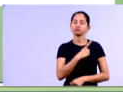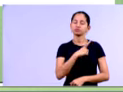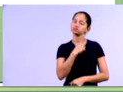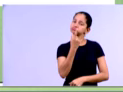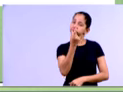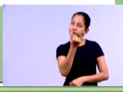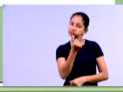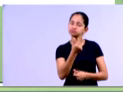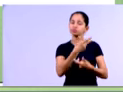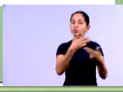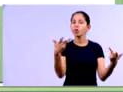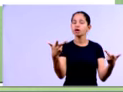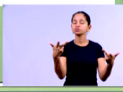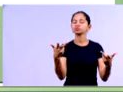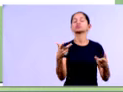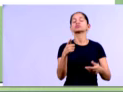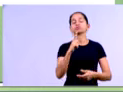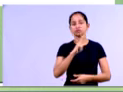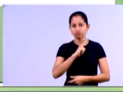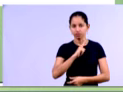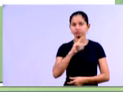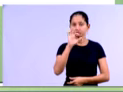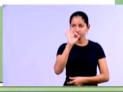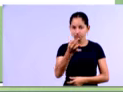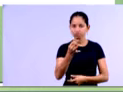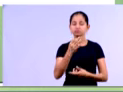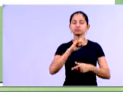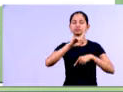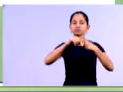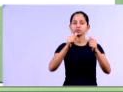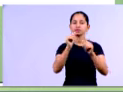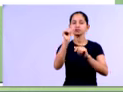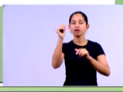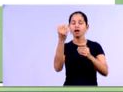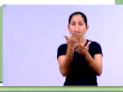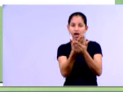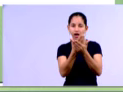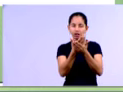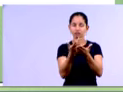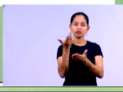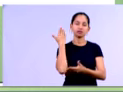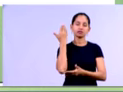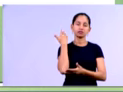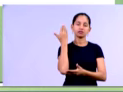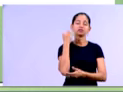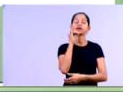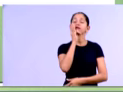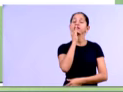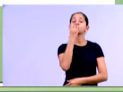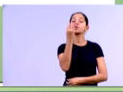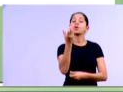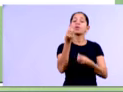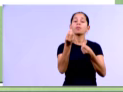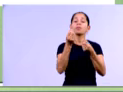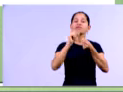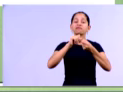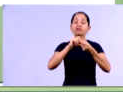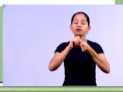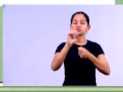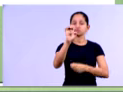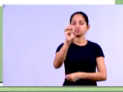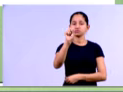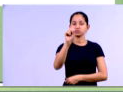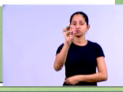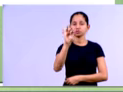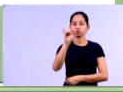ocasião, lá durante a apresentação da nossa teleaula, os estoques, por exemplo, né, aqui do ativo não